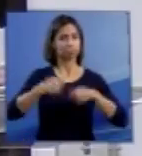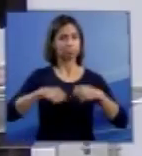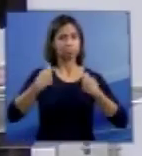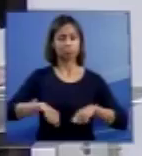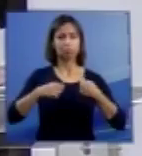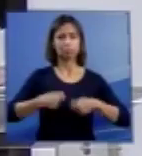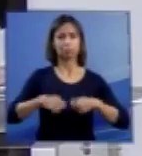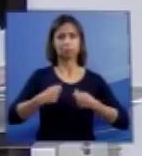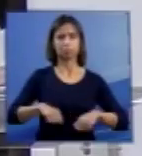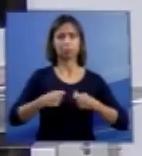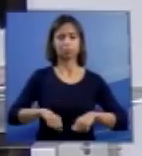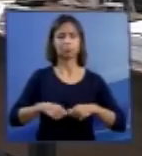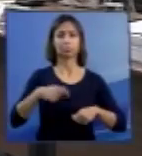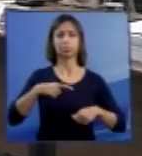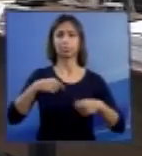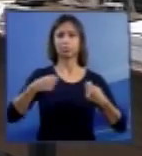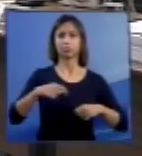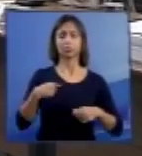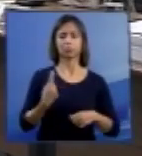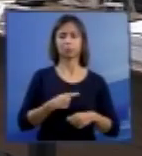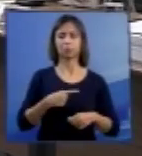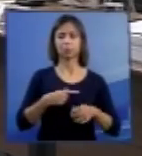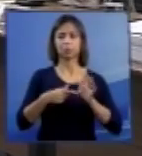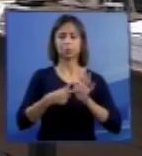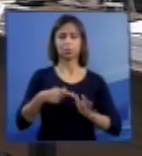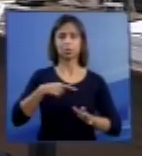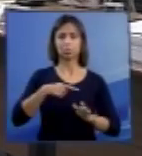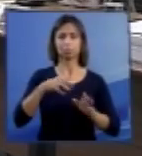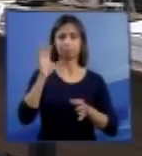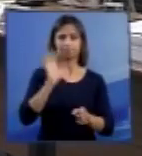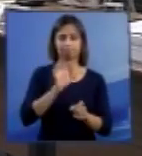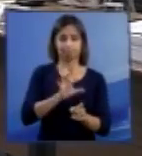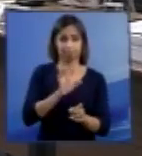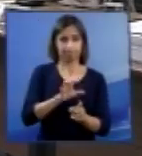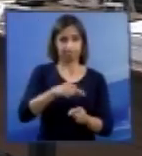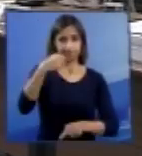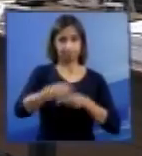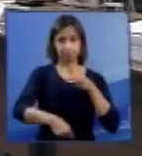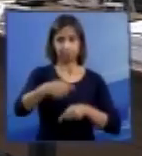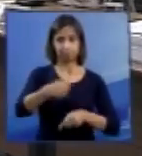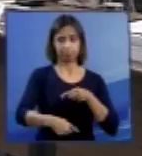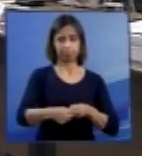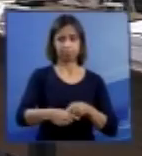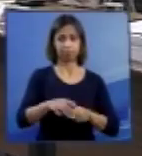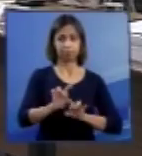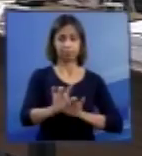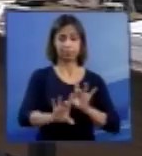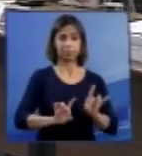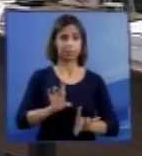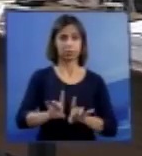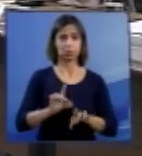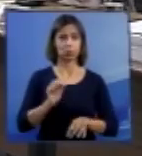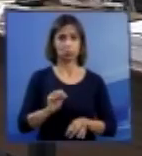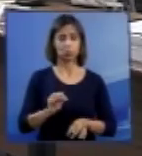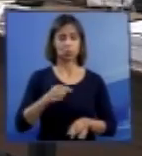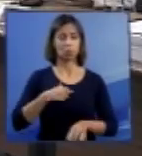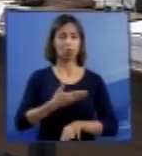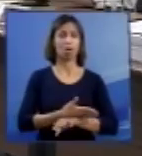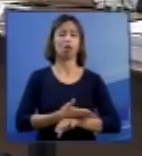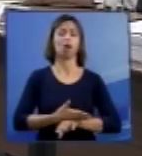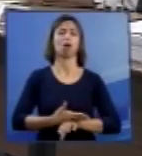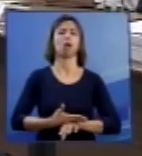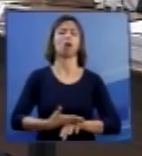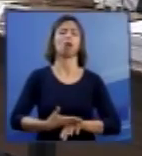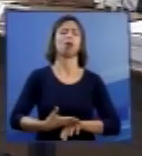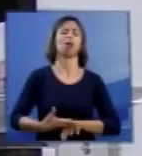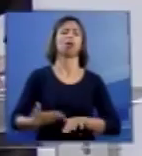dadas as possibilidades de pressão política, especialmente de uma religião que se acostumou, por quase quatro